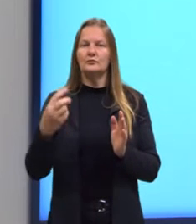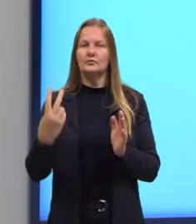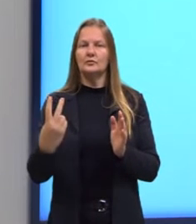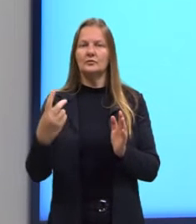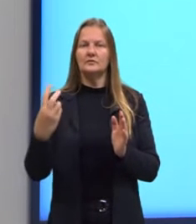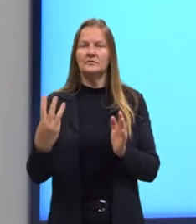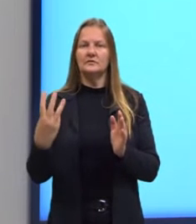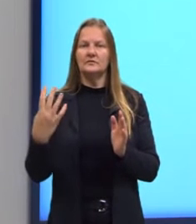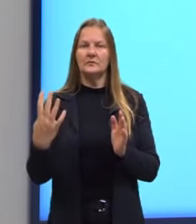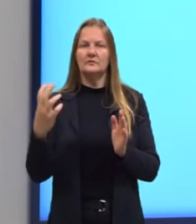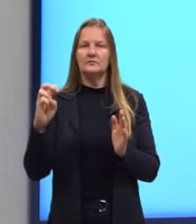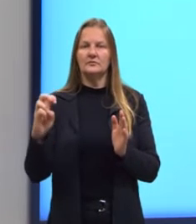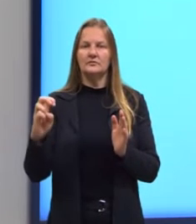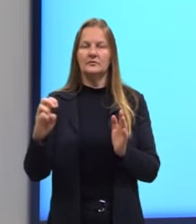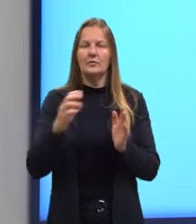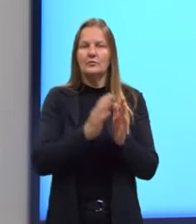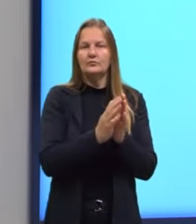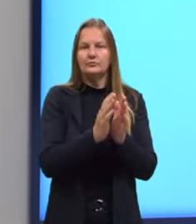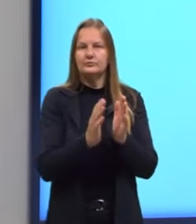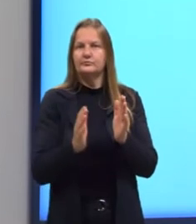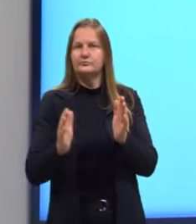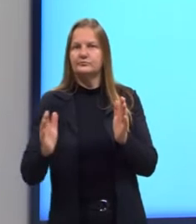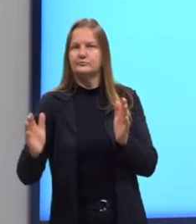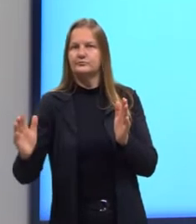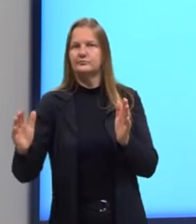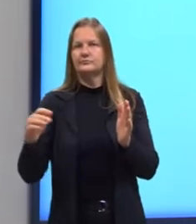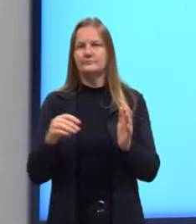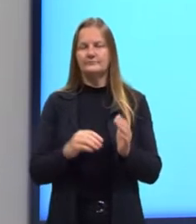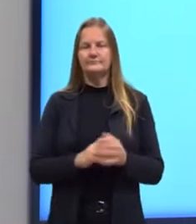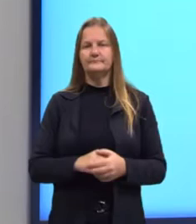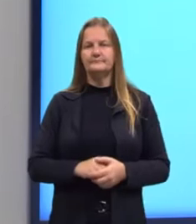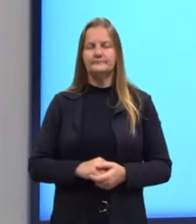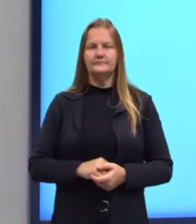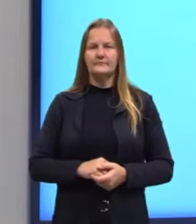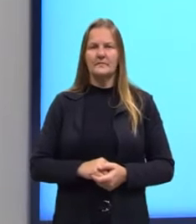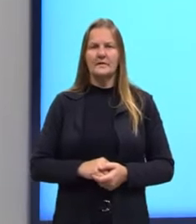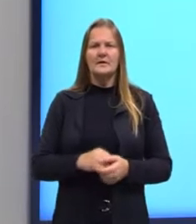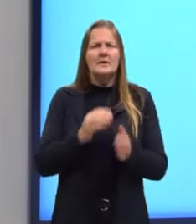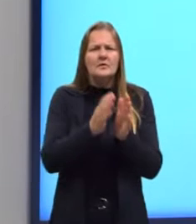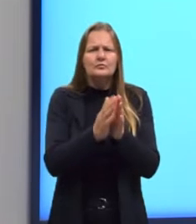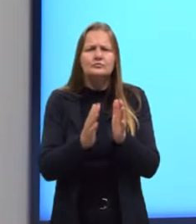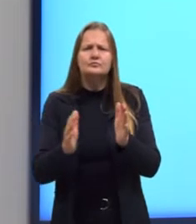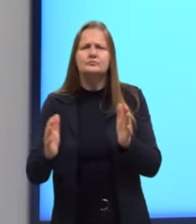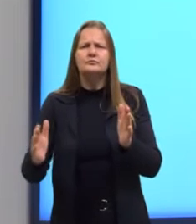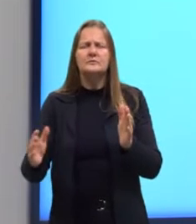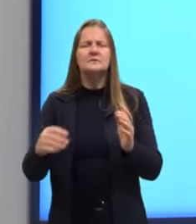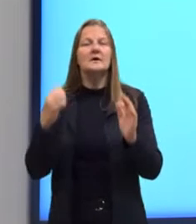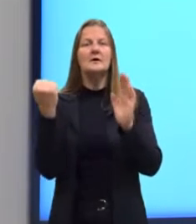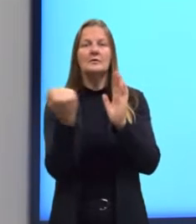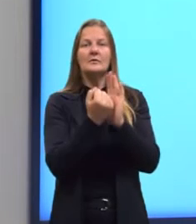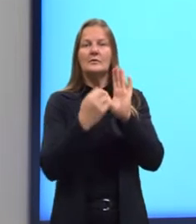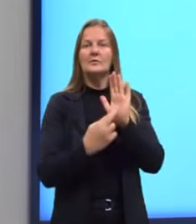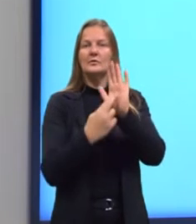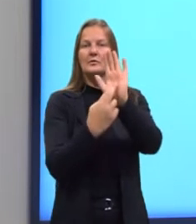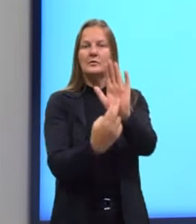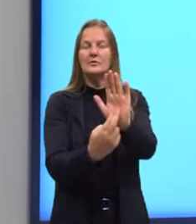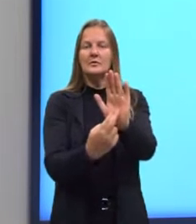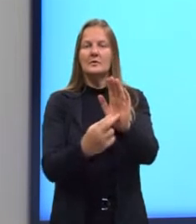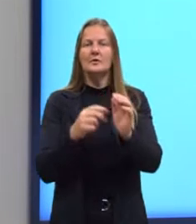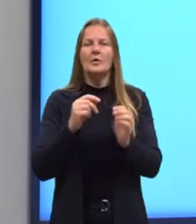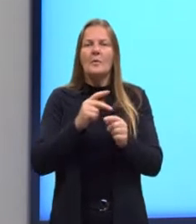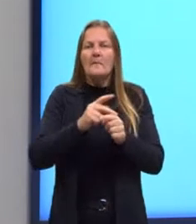dois, três, quatro, cinco e assim sucessivamente. Essa sequência, então, representa um padrão de